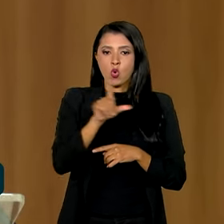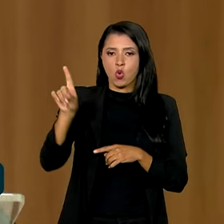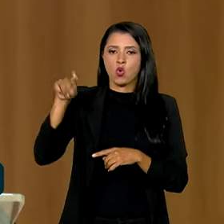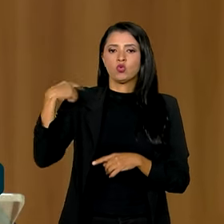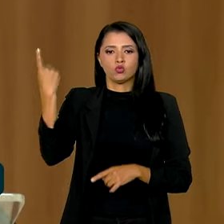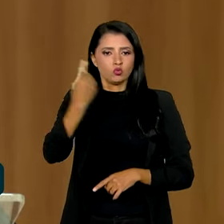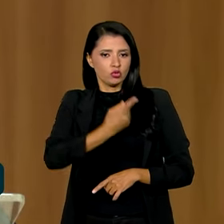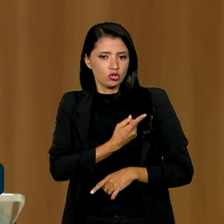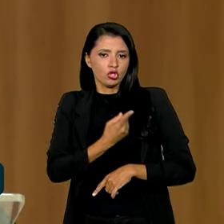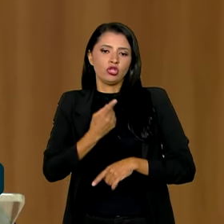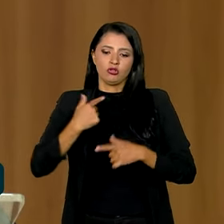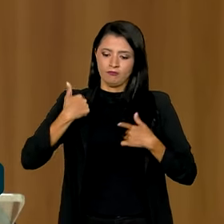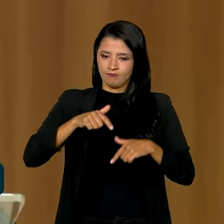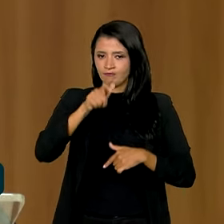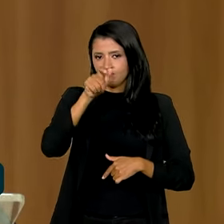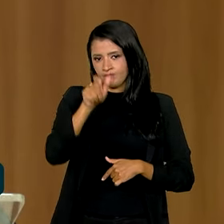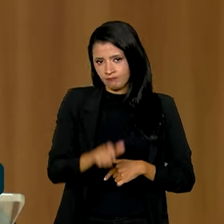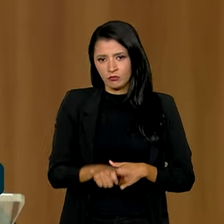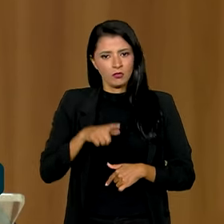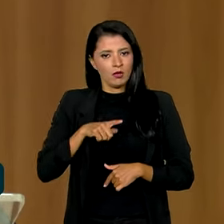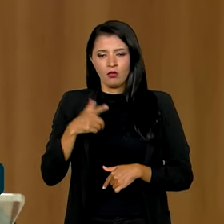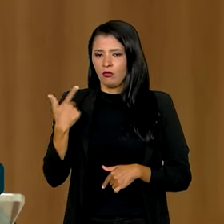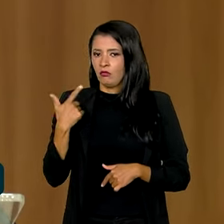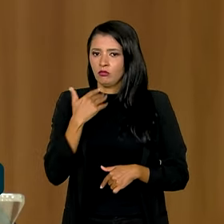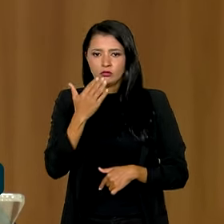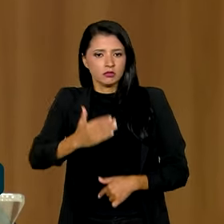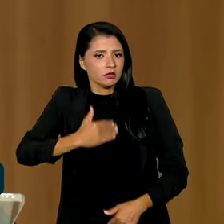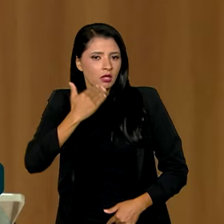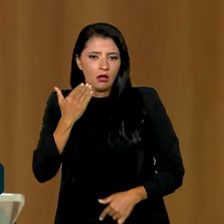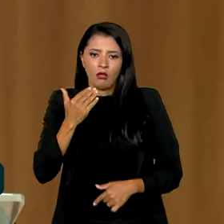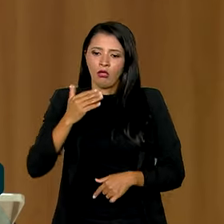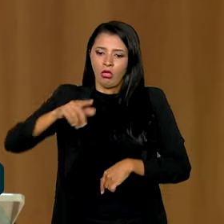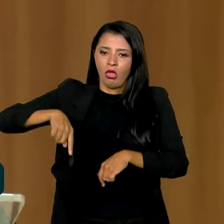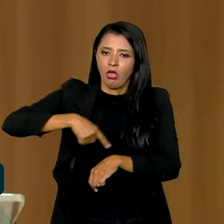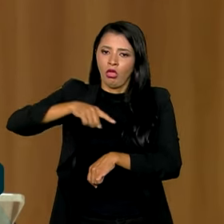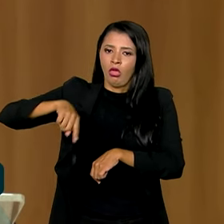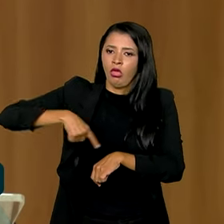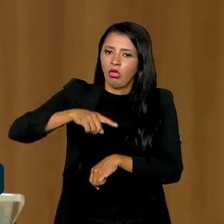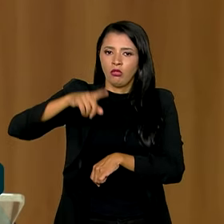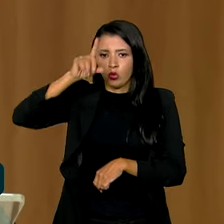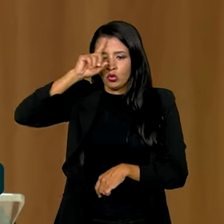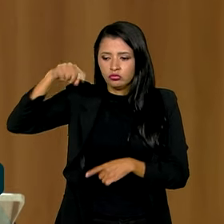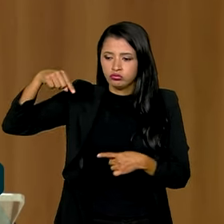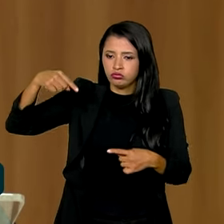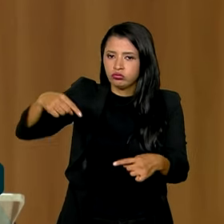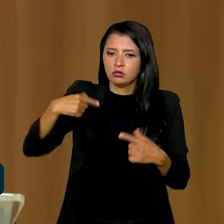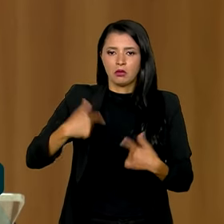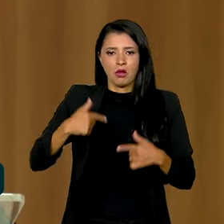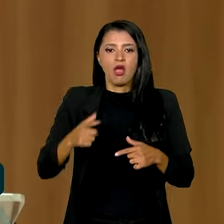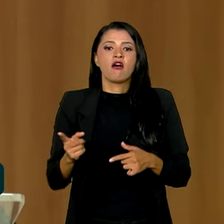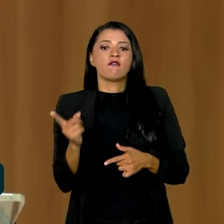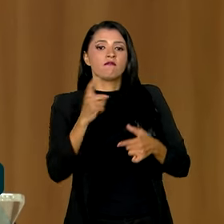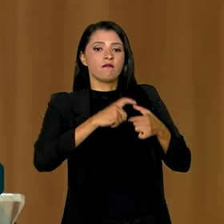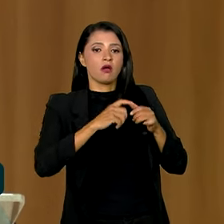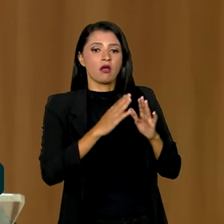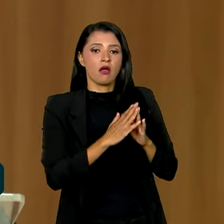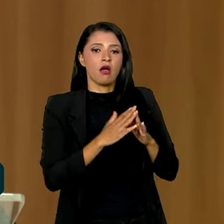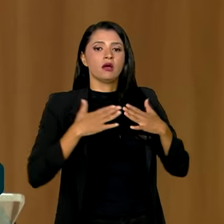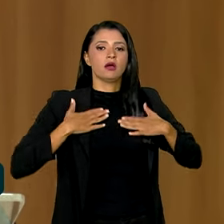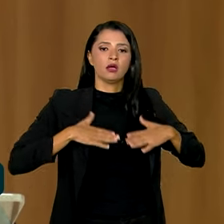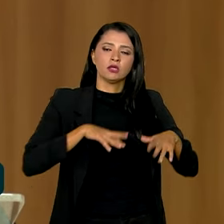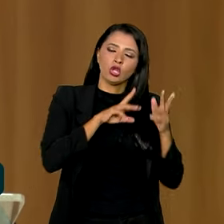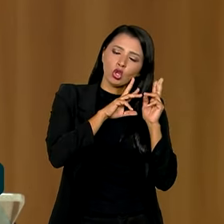Todos nós, enquanto trabalhadores, ninguém aguenta trabalhar consecutivamente todos os dias. A gente vai para casa, a gente repousa, a gente